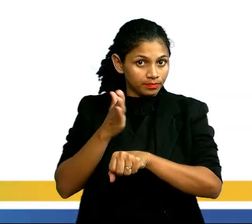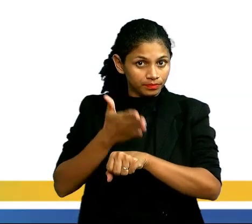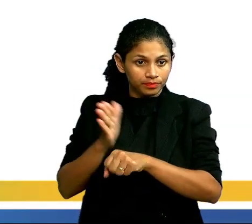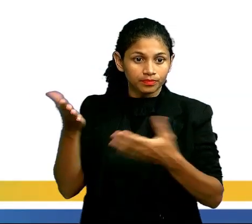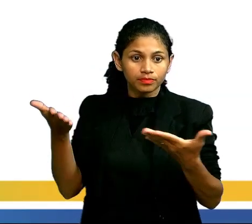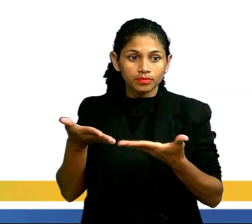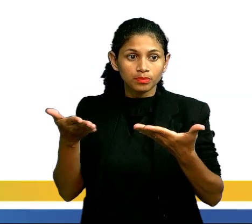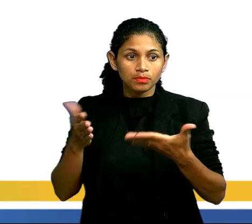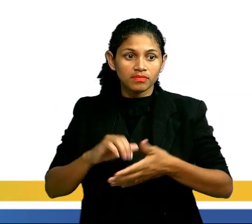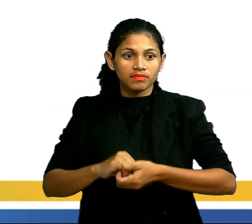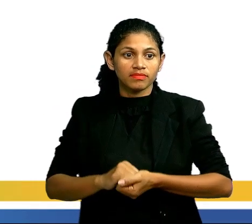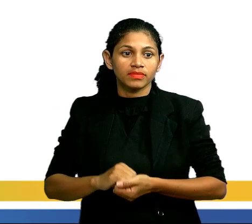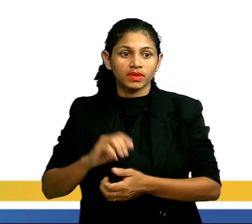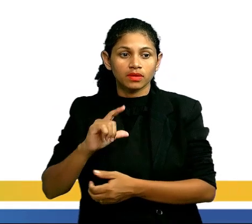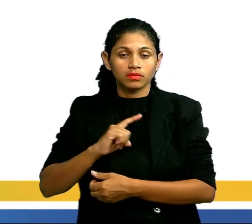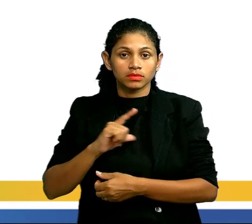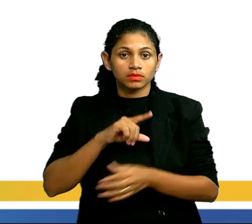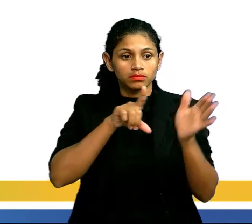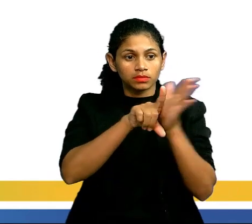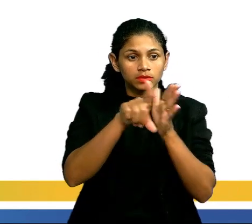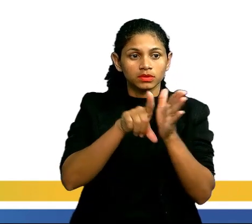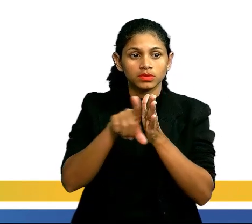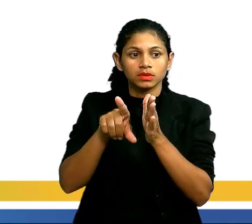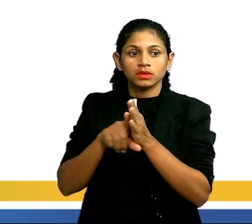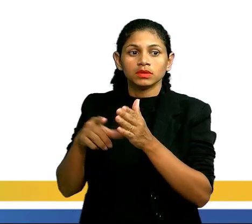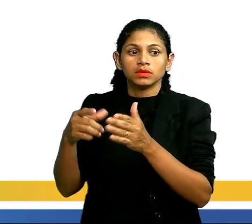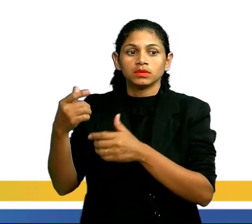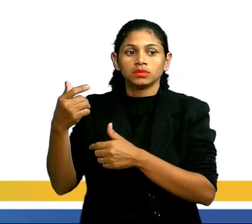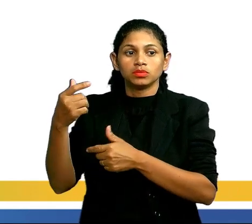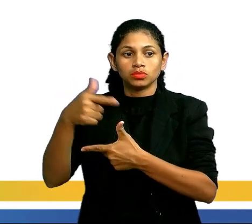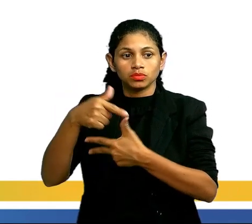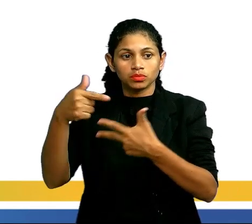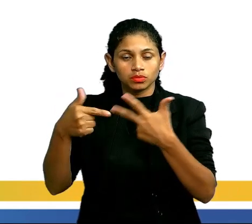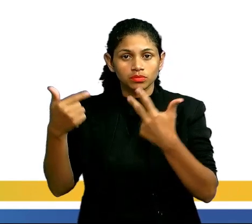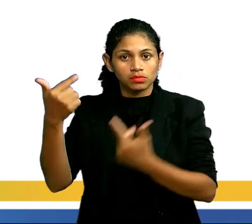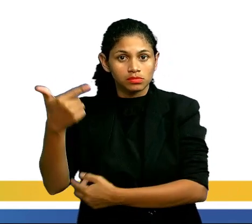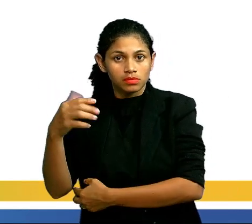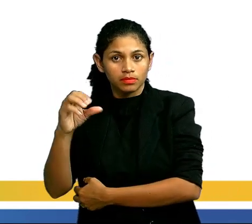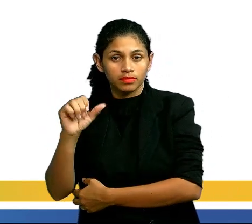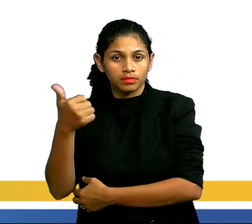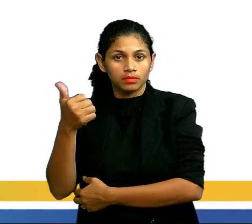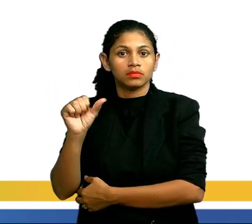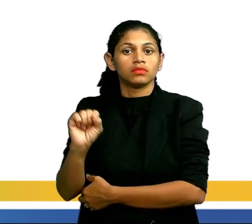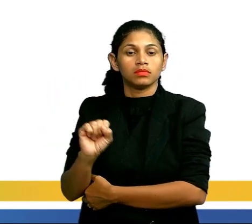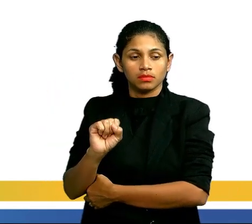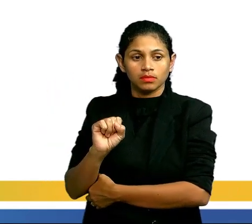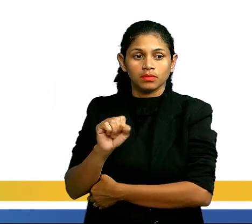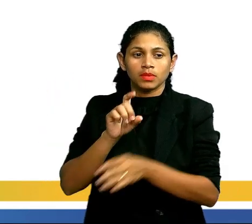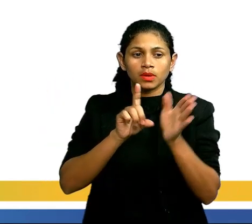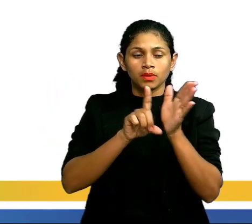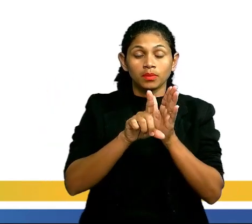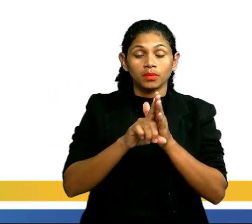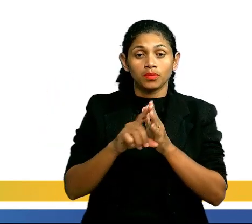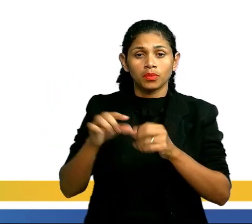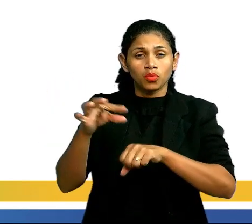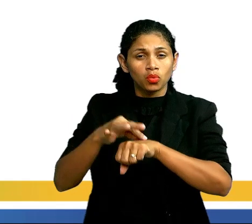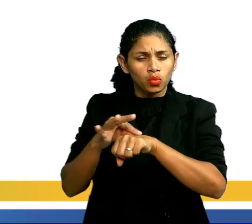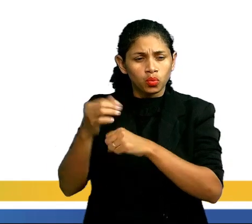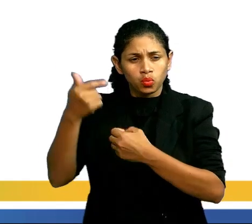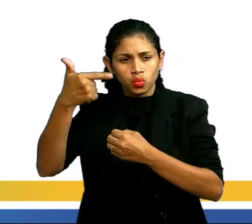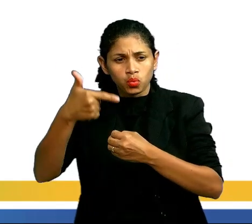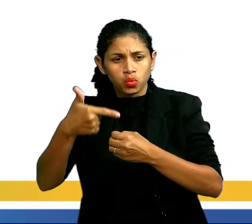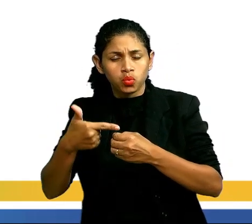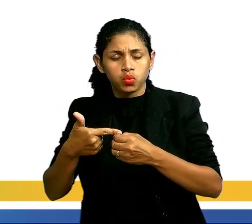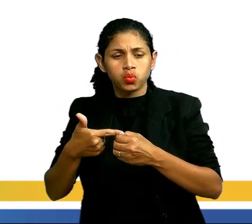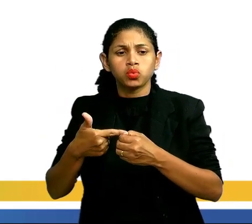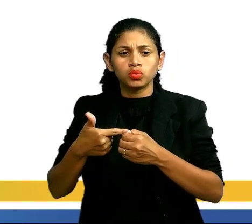Olha só, nós temos aí uma questão do Enem, no Enem 2018, e a questão vai dizer o seguinte, o petróleo é uma fonte